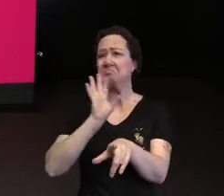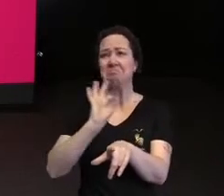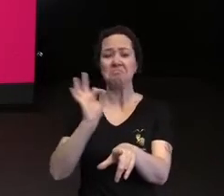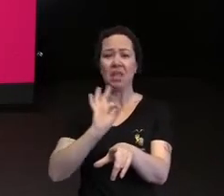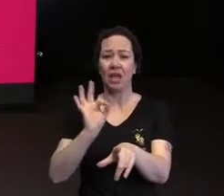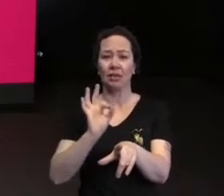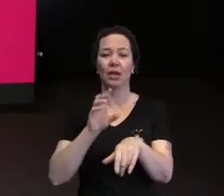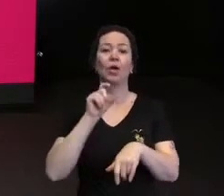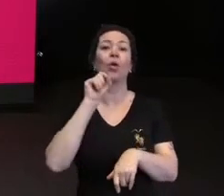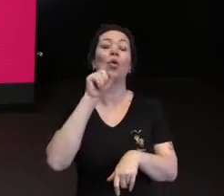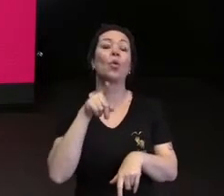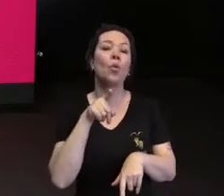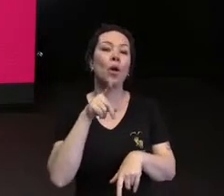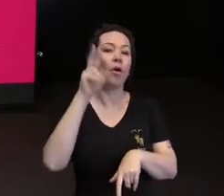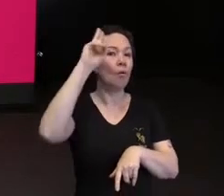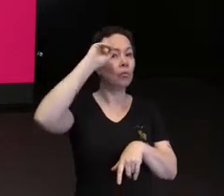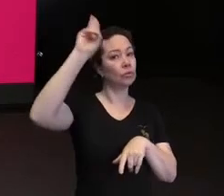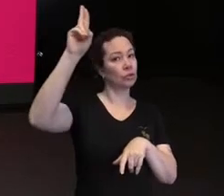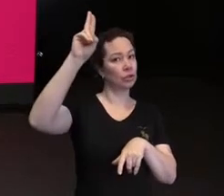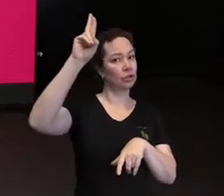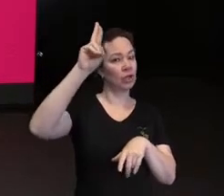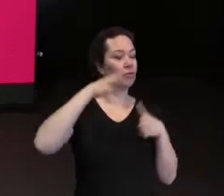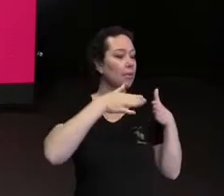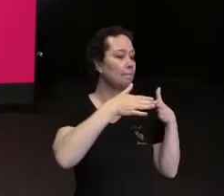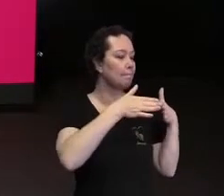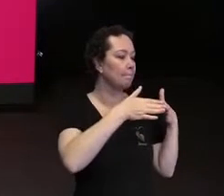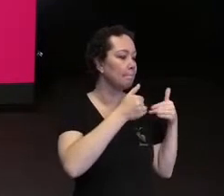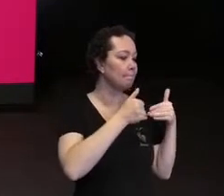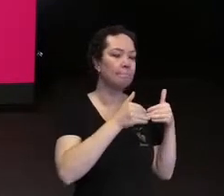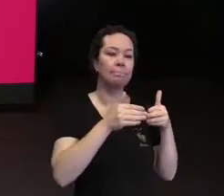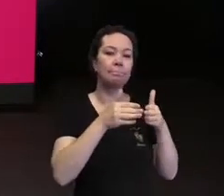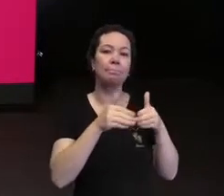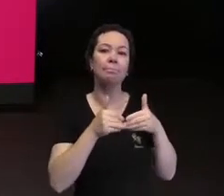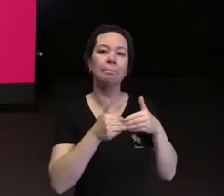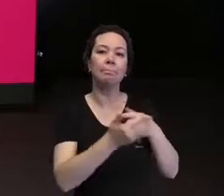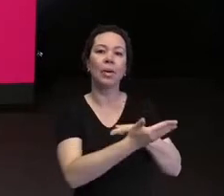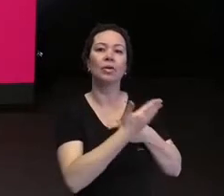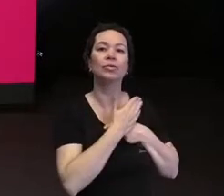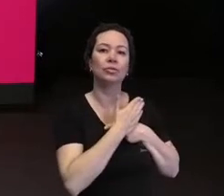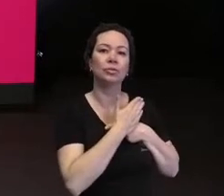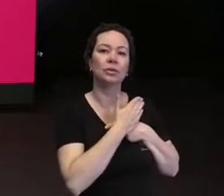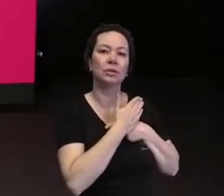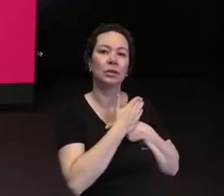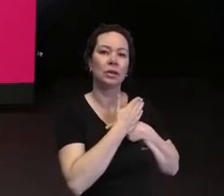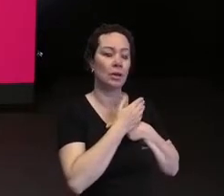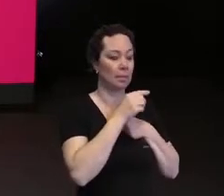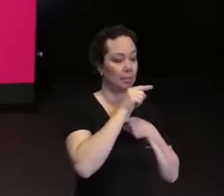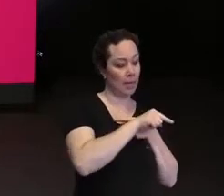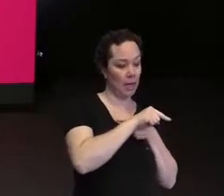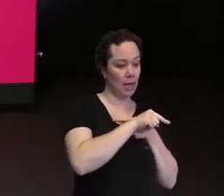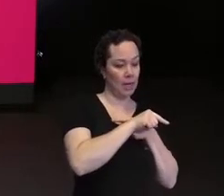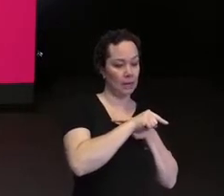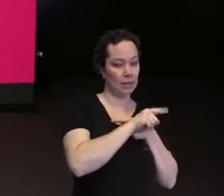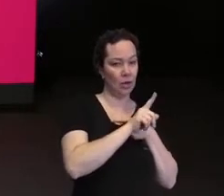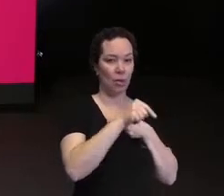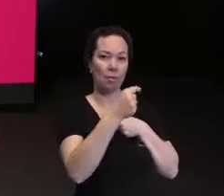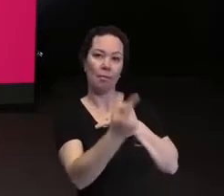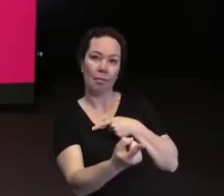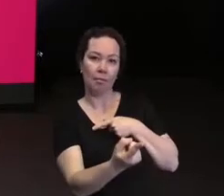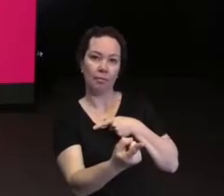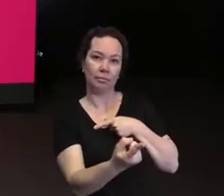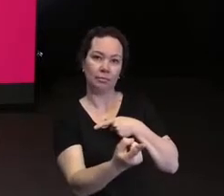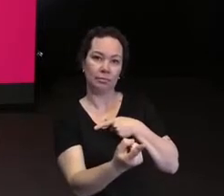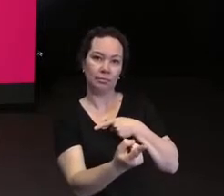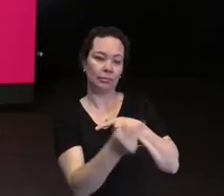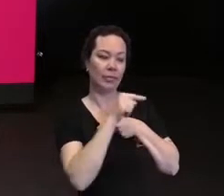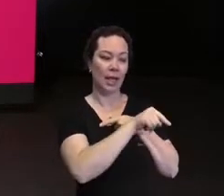Para quem vocês acham que esse gestor pediria uma indicação? Para a colaboradora que é mais parecida ou para a colaboradora que é